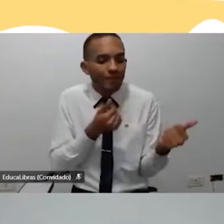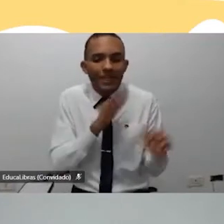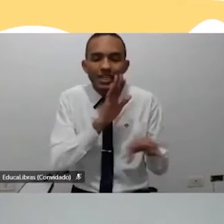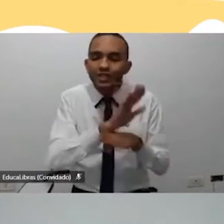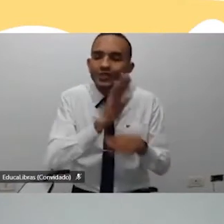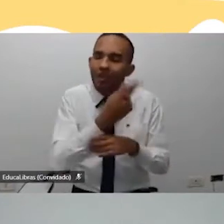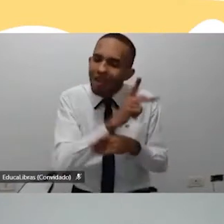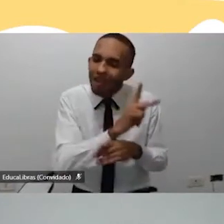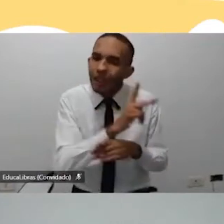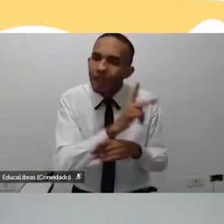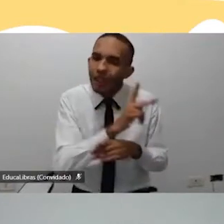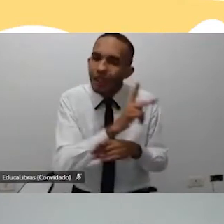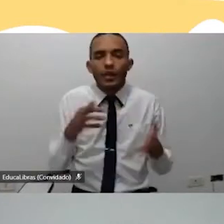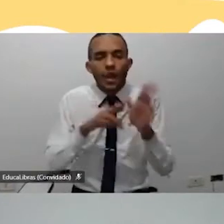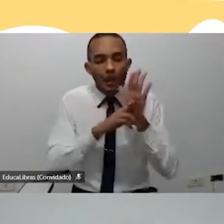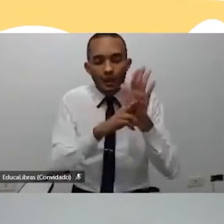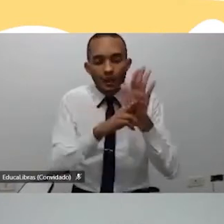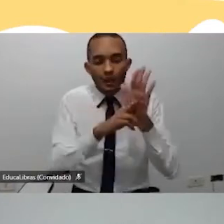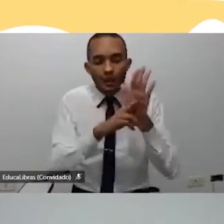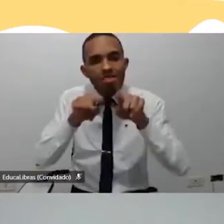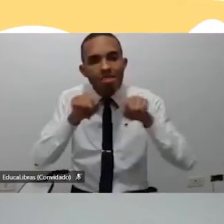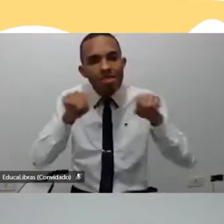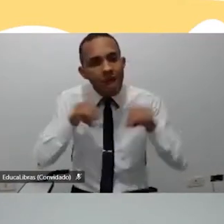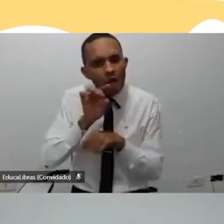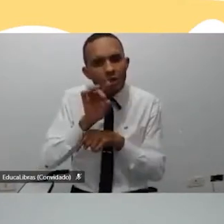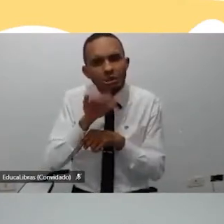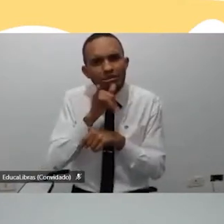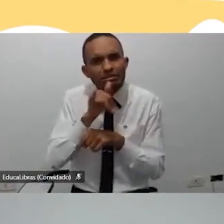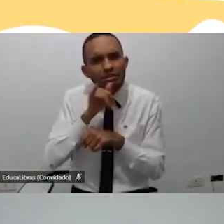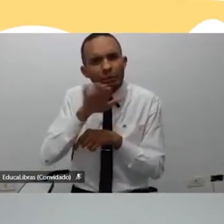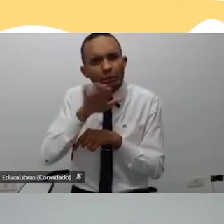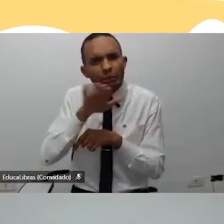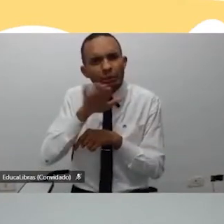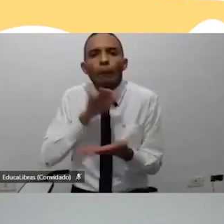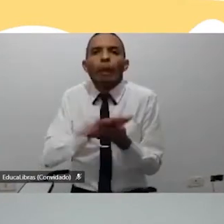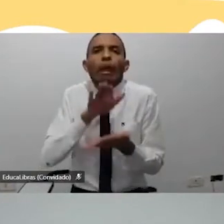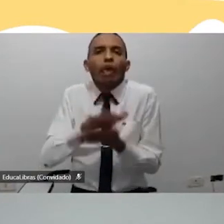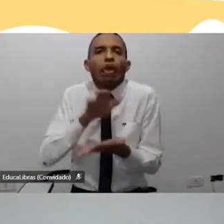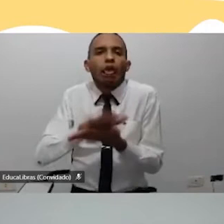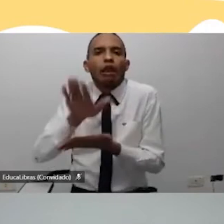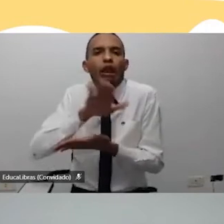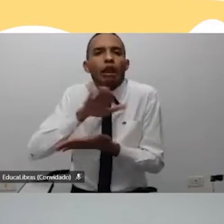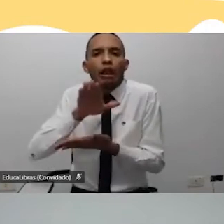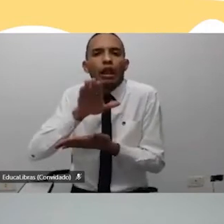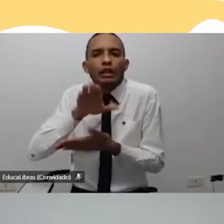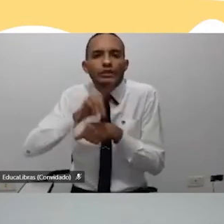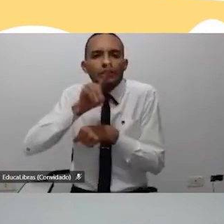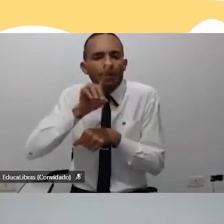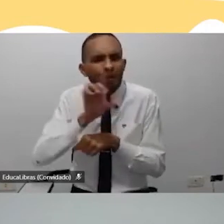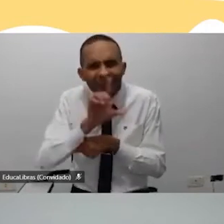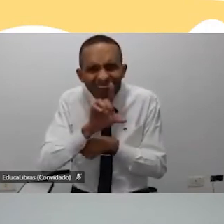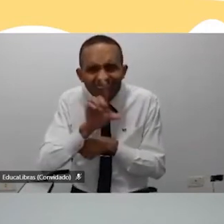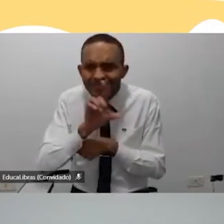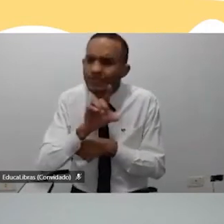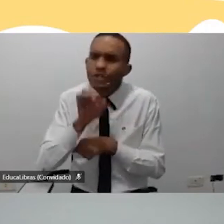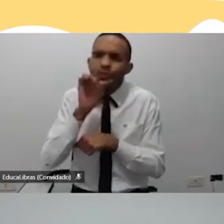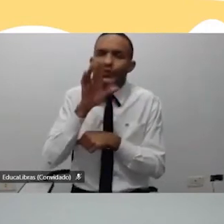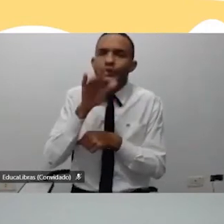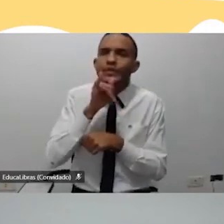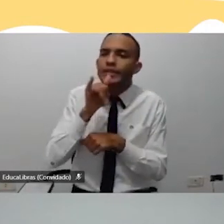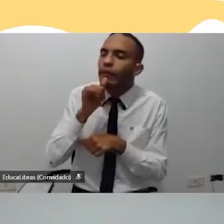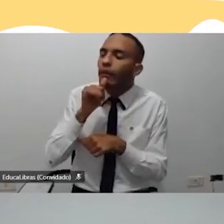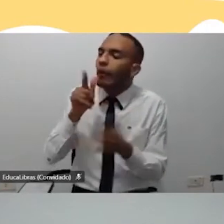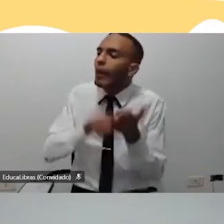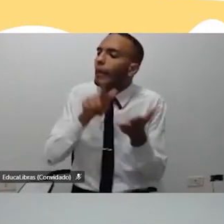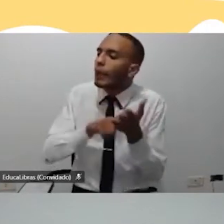espaço dele. Então, o representante de sala não é só para levar um papel para imprimir lá na diretoria, não é só para pegar um bilhete